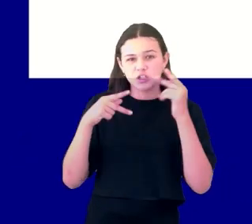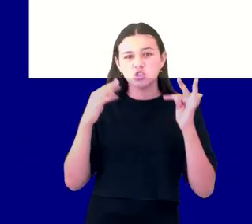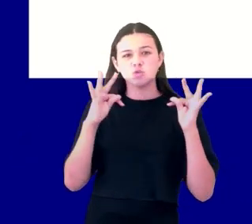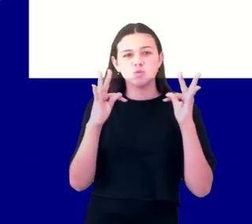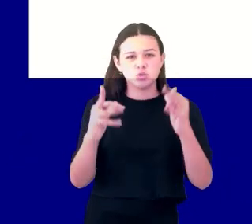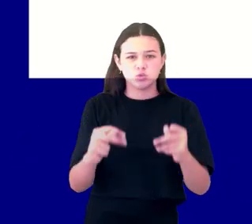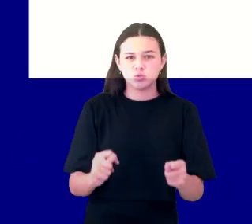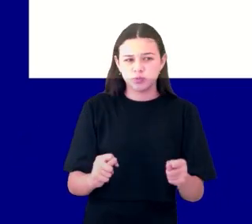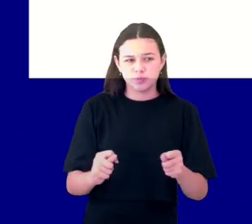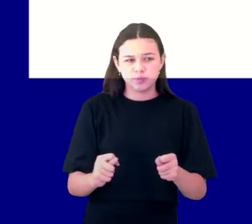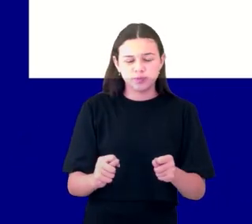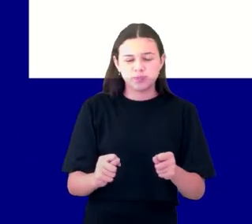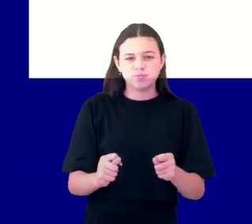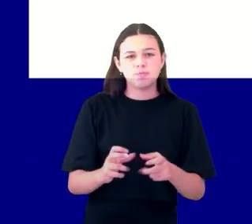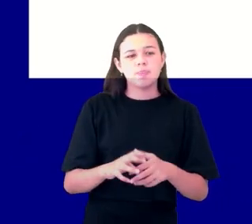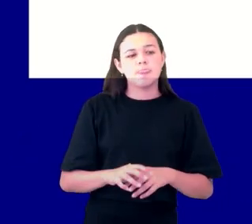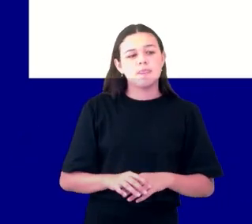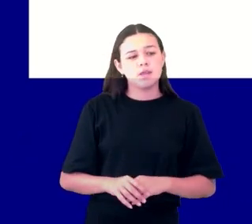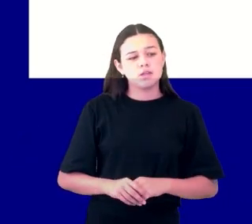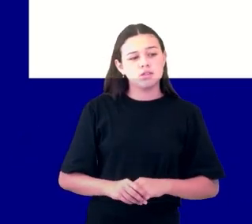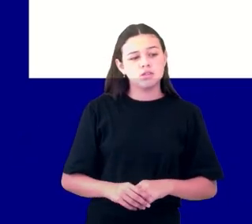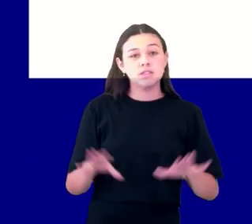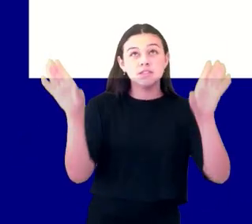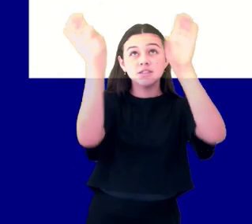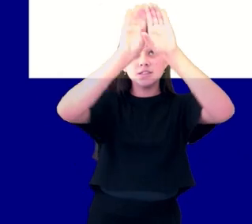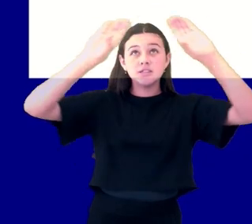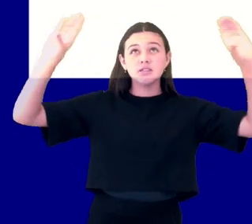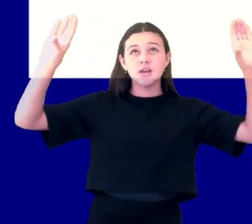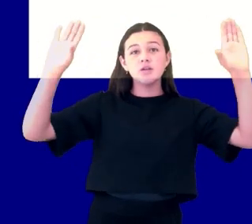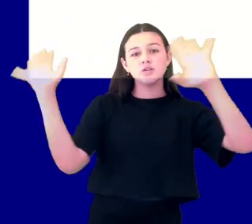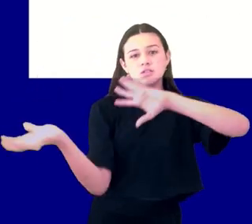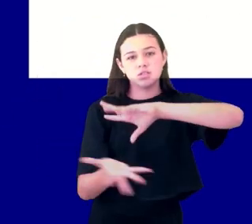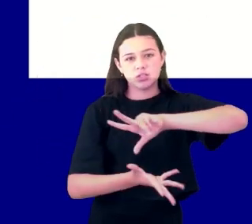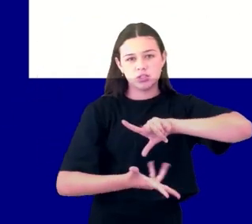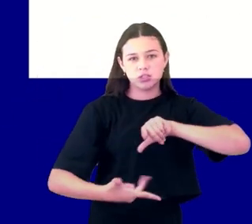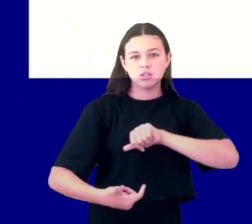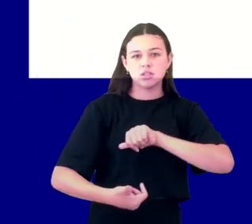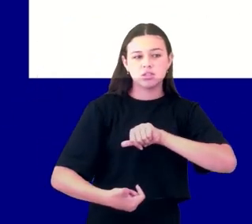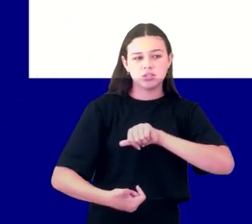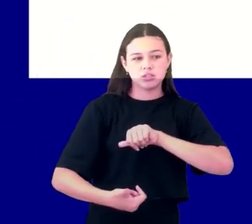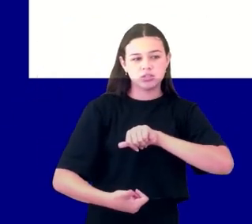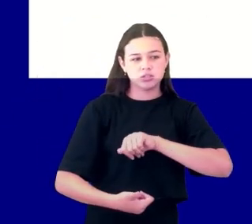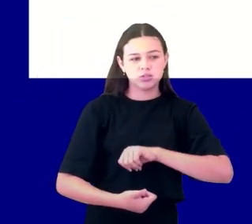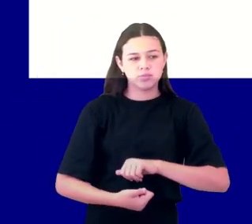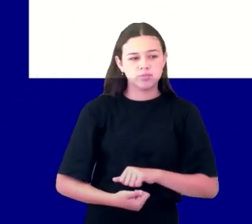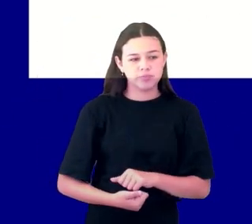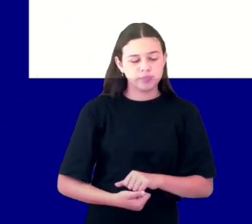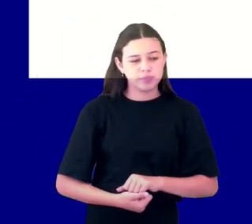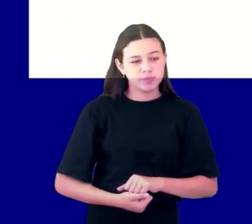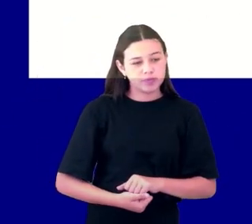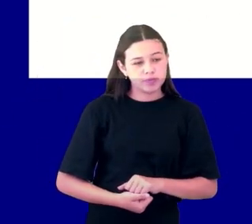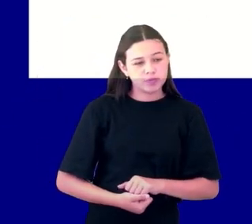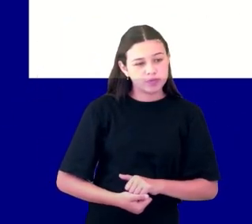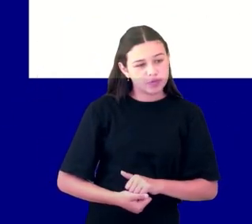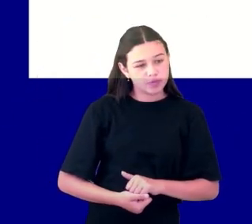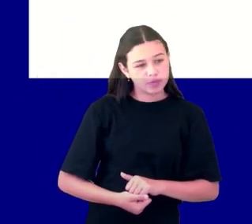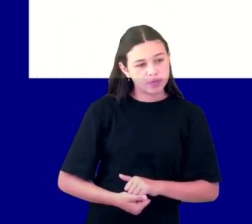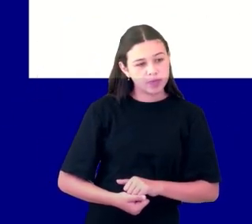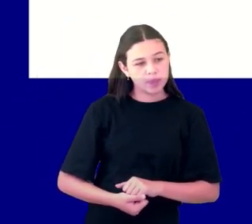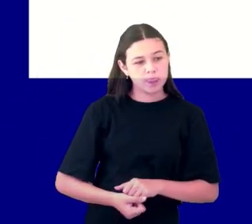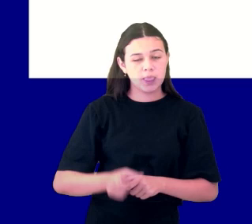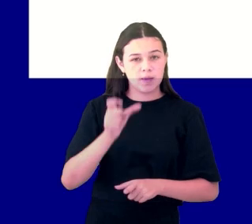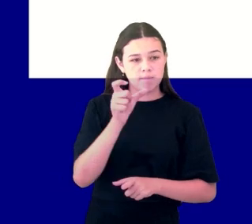céus e terra. Vou mais longe, notem que a pessoa dos verbos que ele